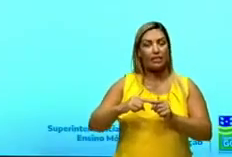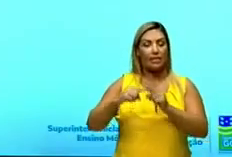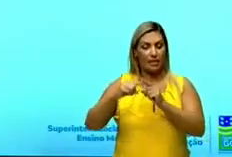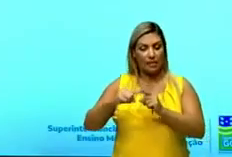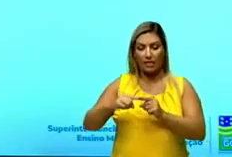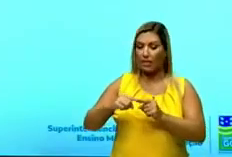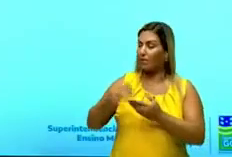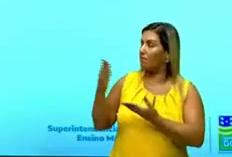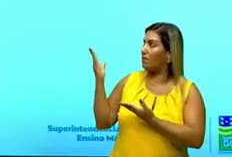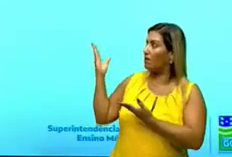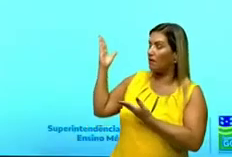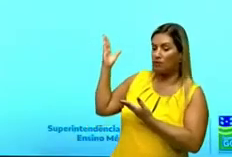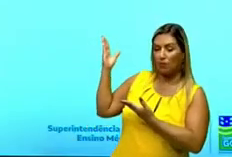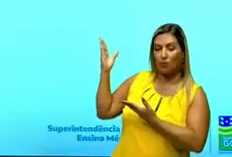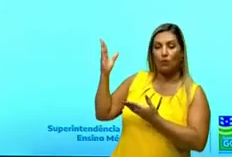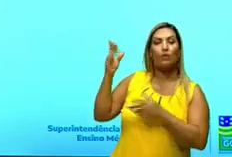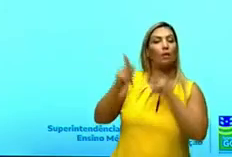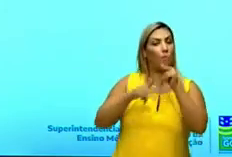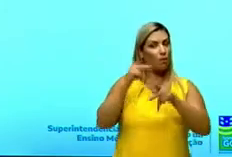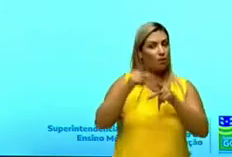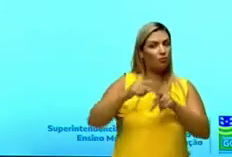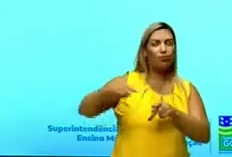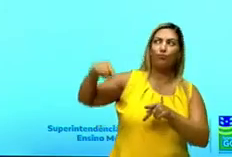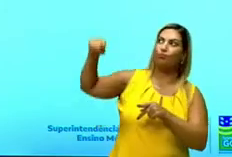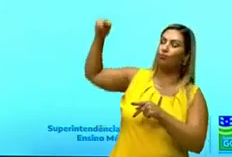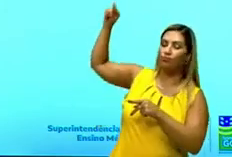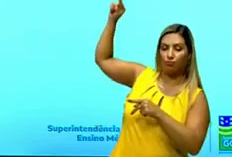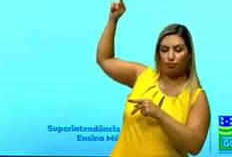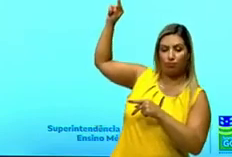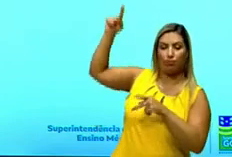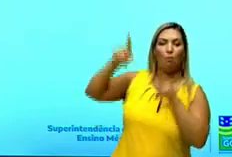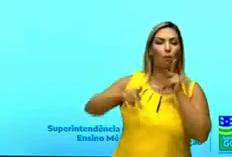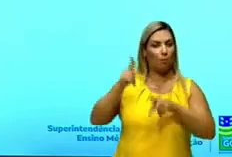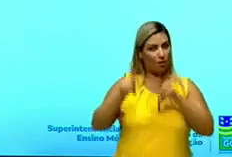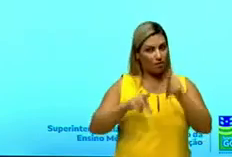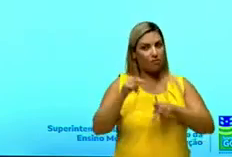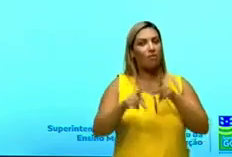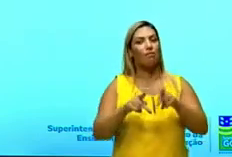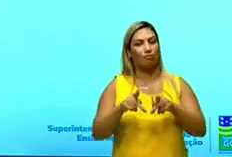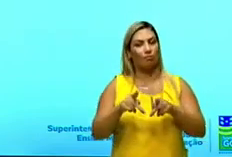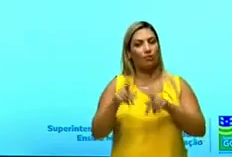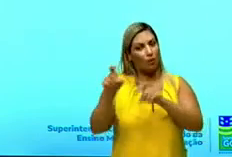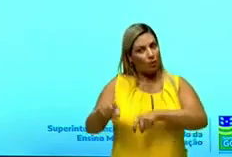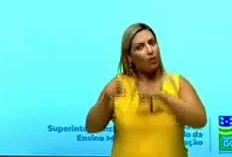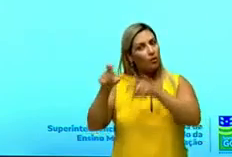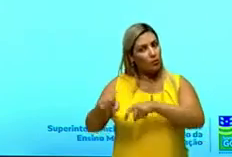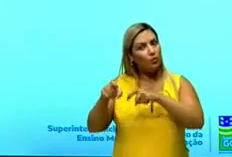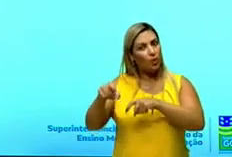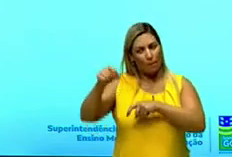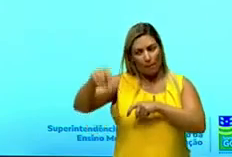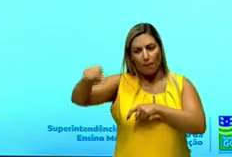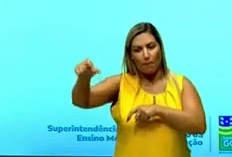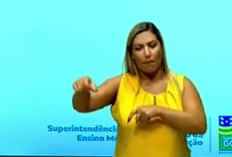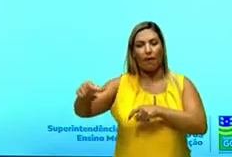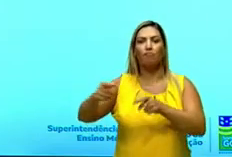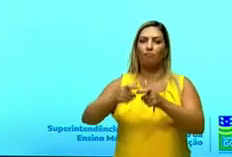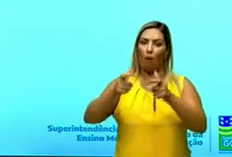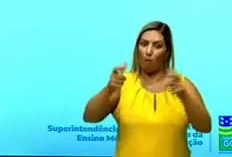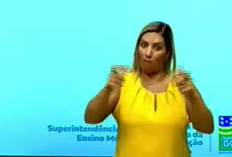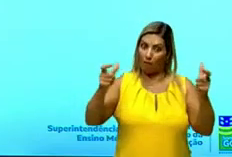população. Então a gente vai observar aqui, desde a Revolução da Agricultura, olha como que cresce essa